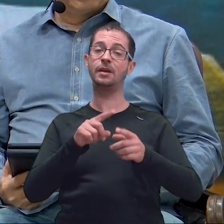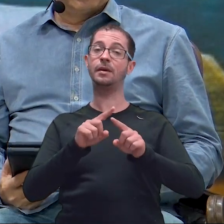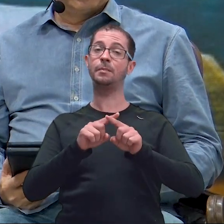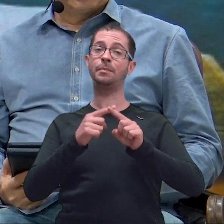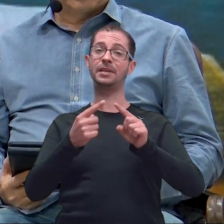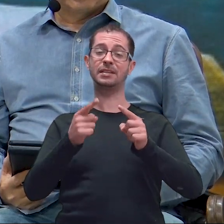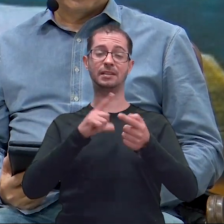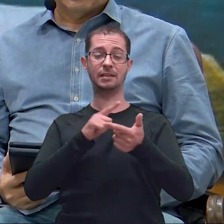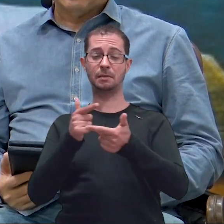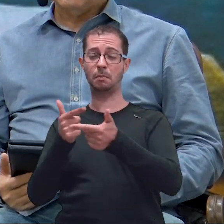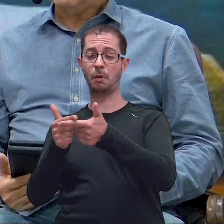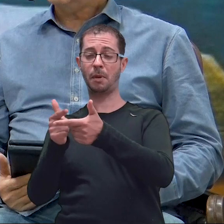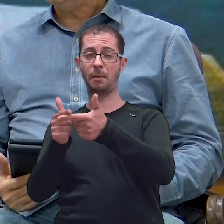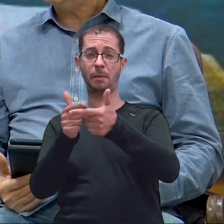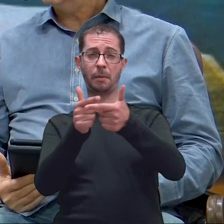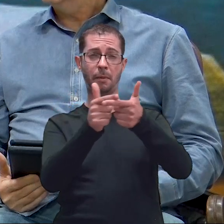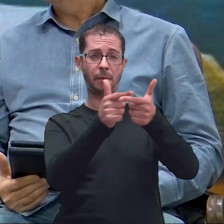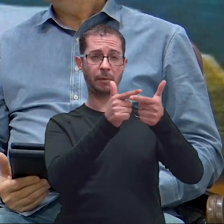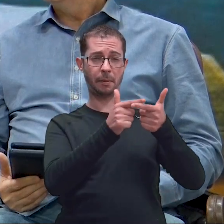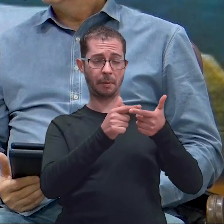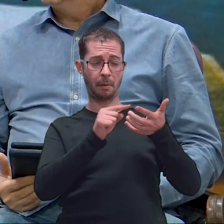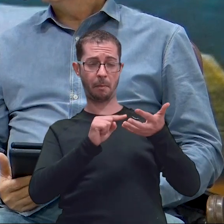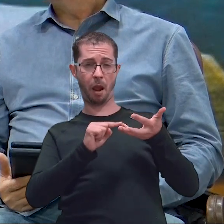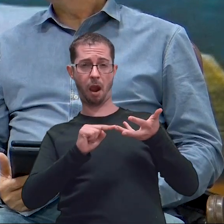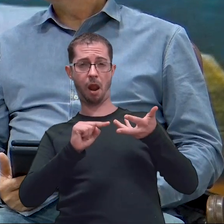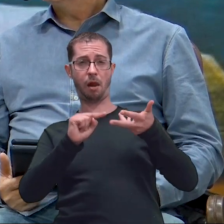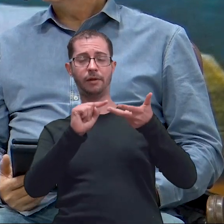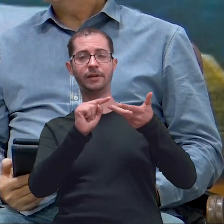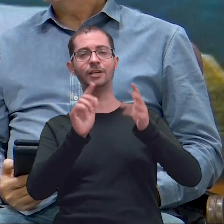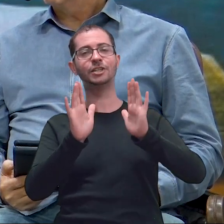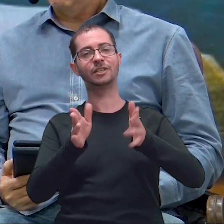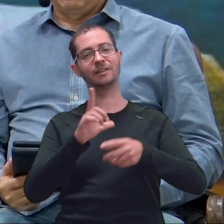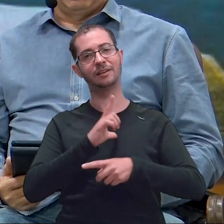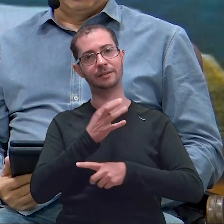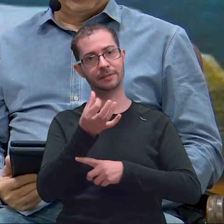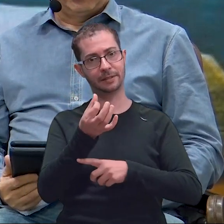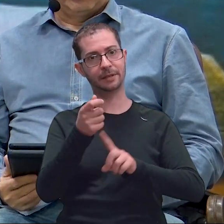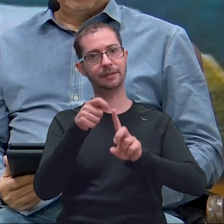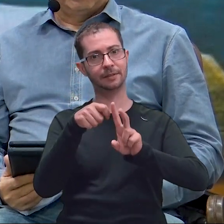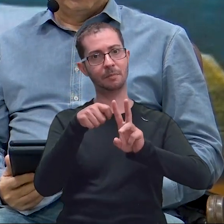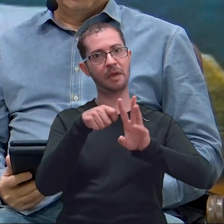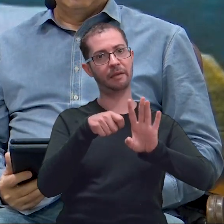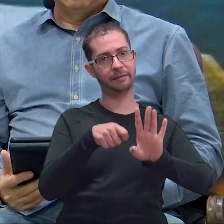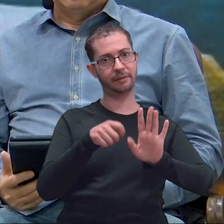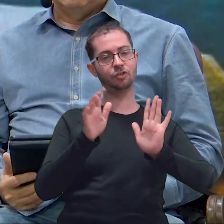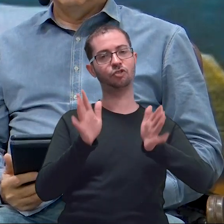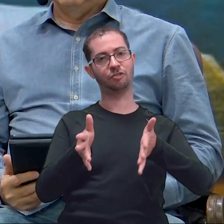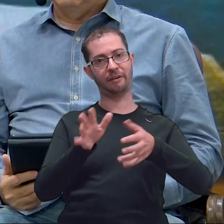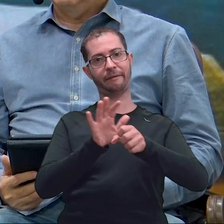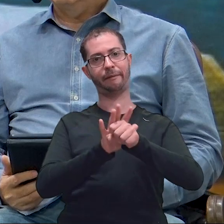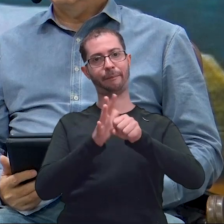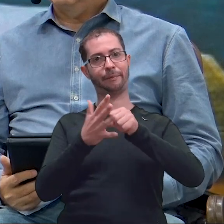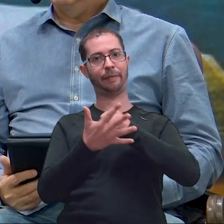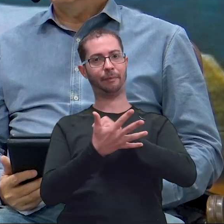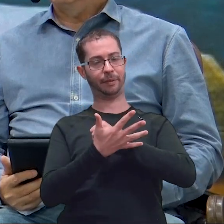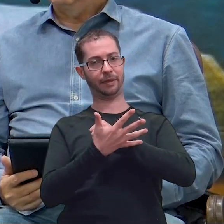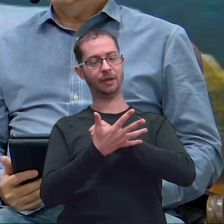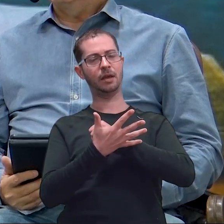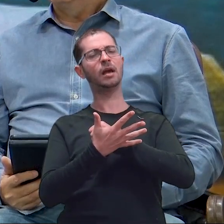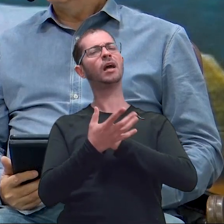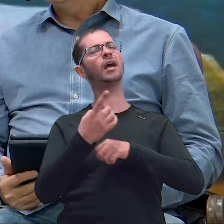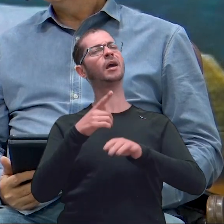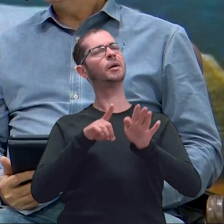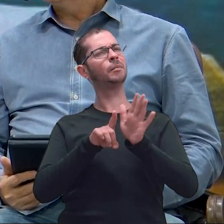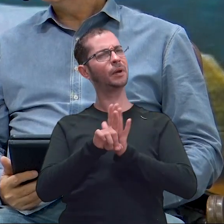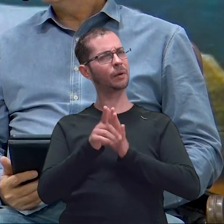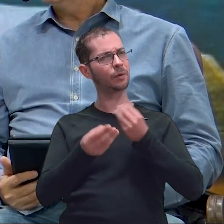diante de tudo isso, já são seis meses aí que nós estamos nesse dilema, né? E o andar do cristão? Como é que nós devemos andar?